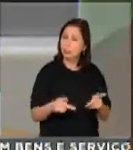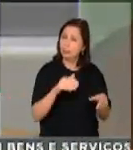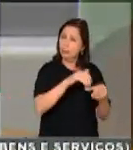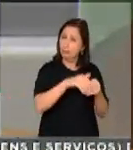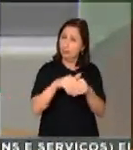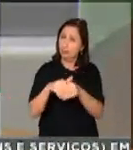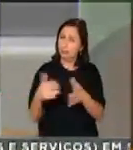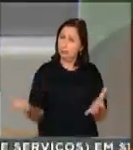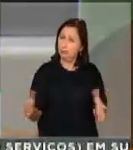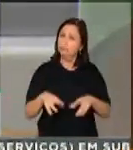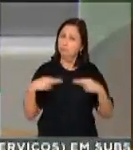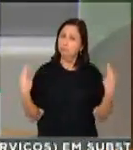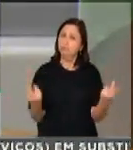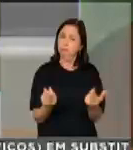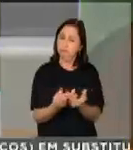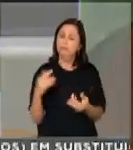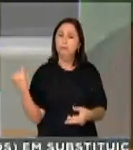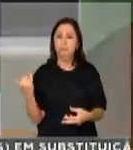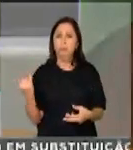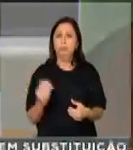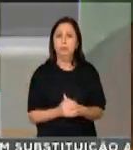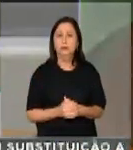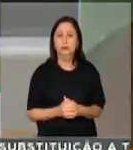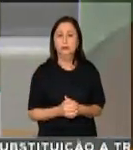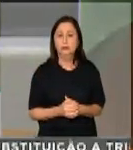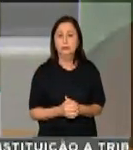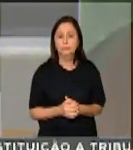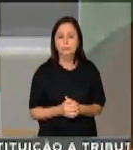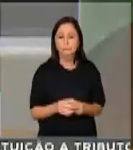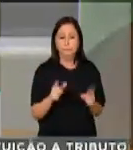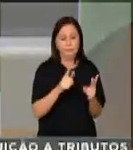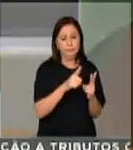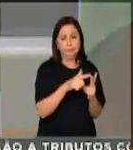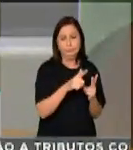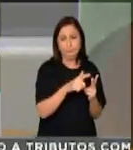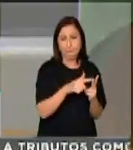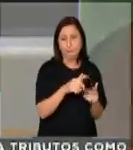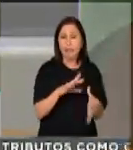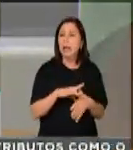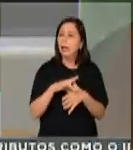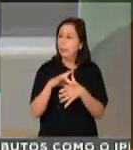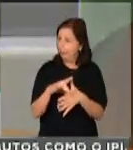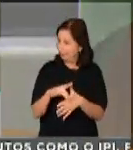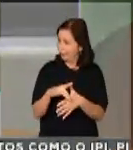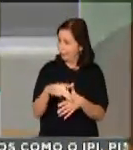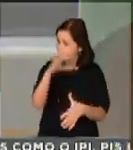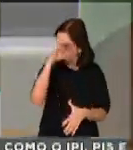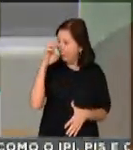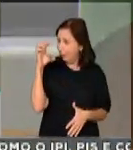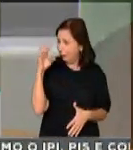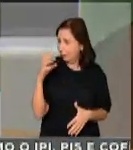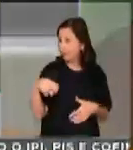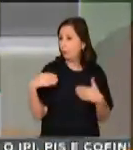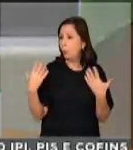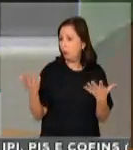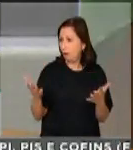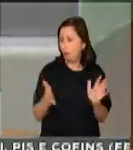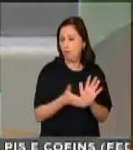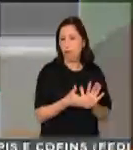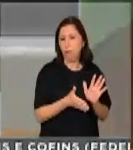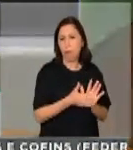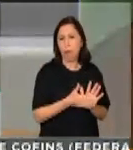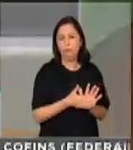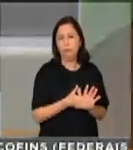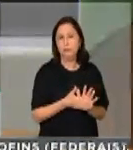para o plenário. A outra, minha querida líder, Érica Cocay, se trata